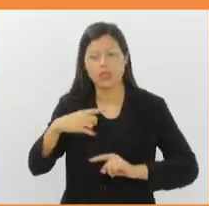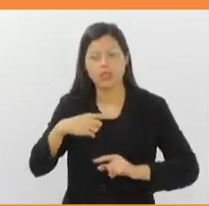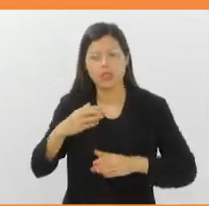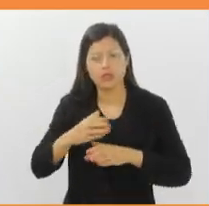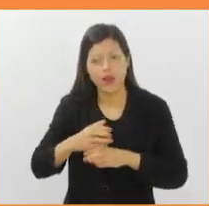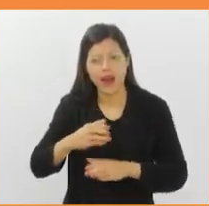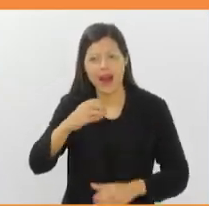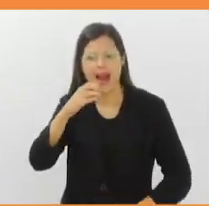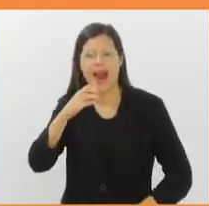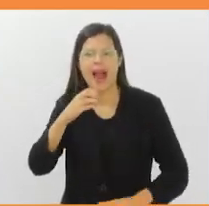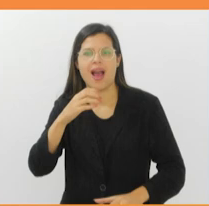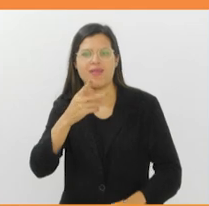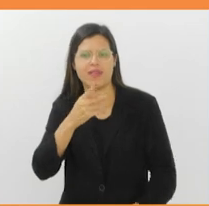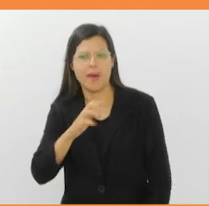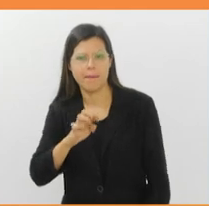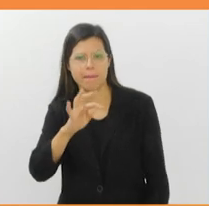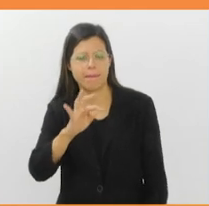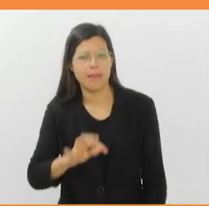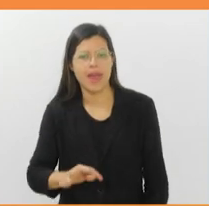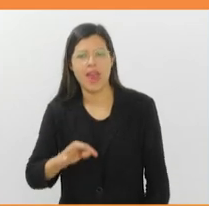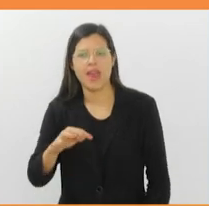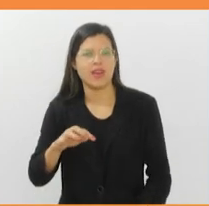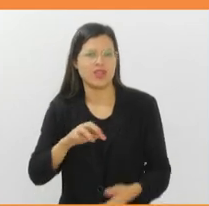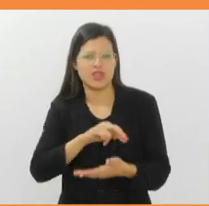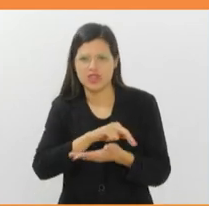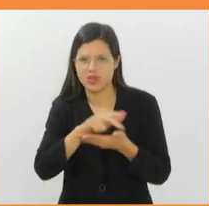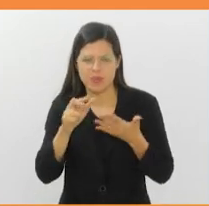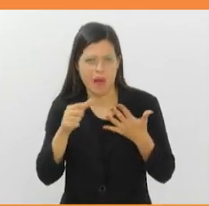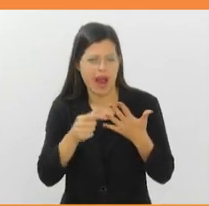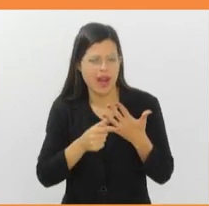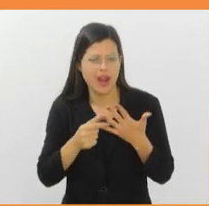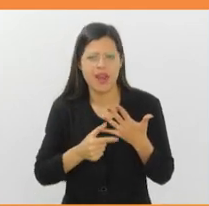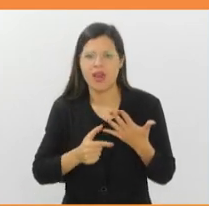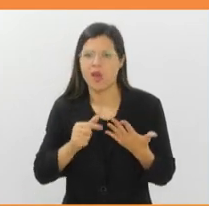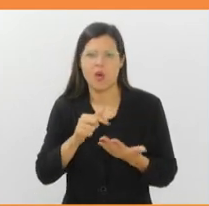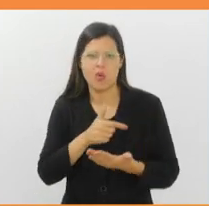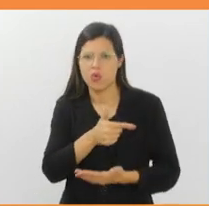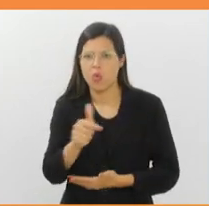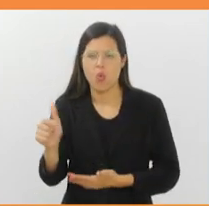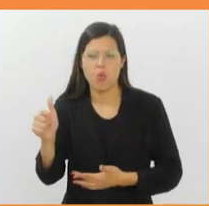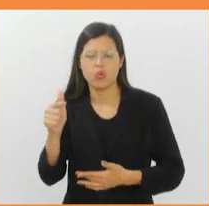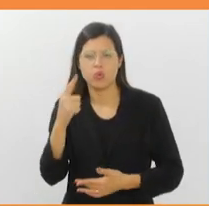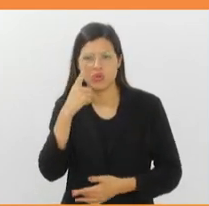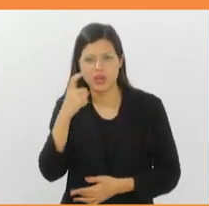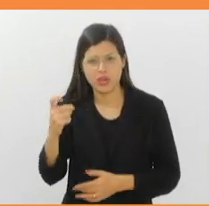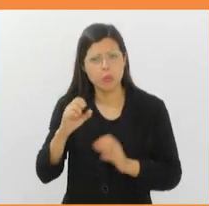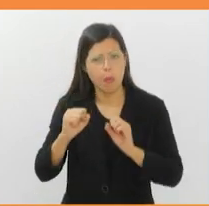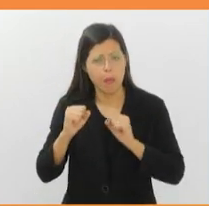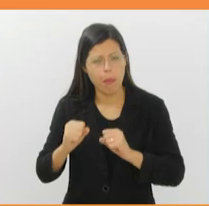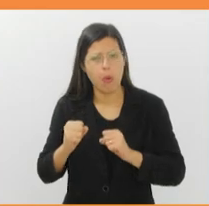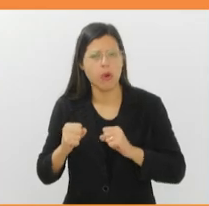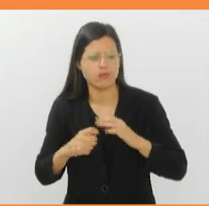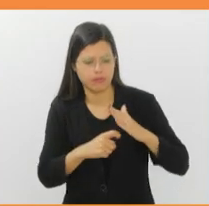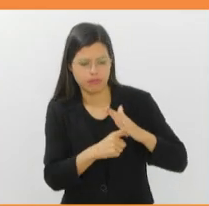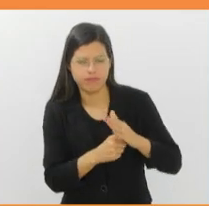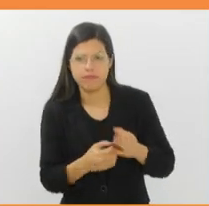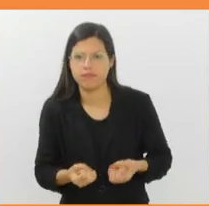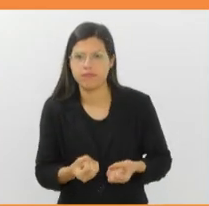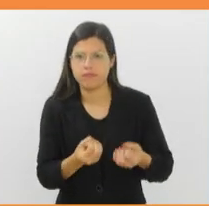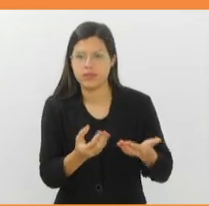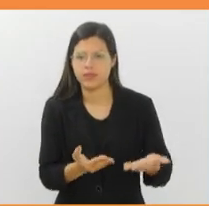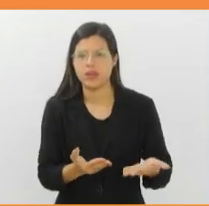anéis de lata, pilhas, baterias ou outros lixos eletrônicos, pode levar para a feira, para que esses resíduos sejam